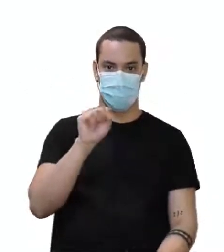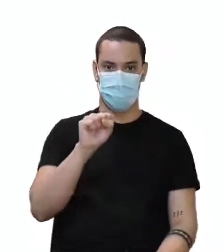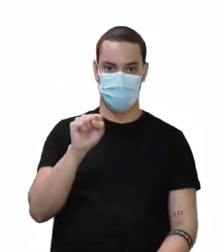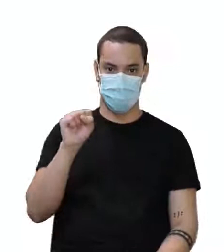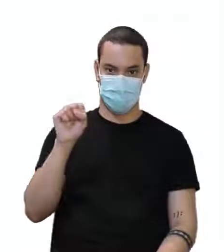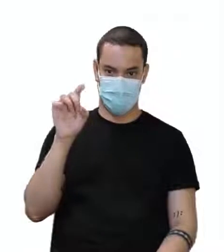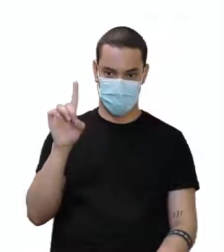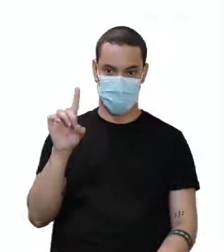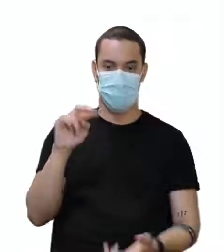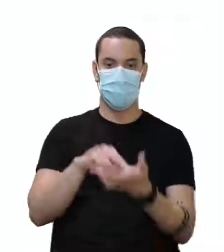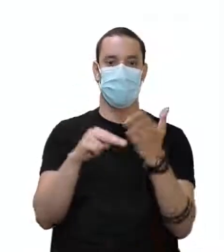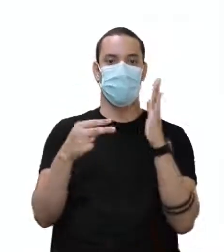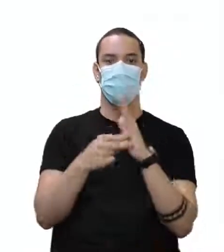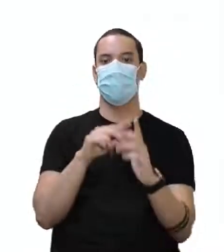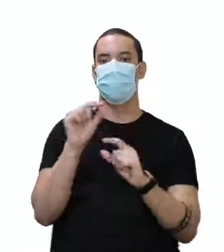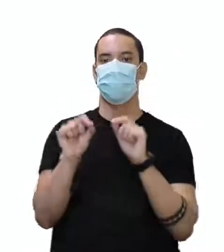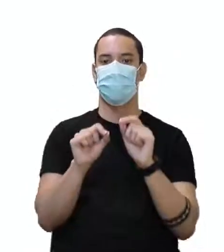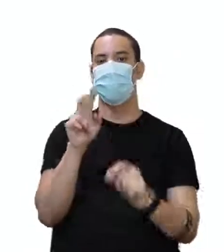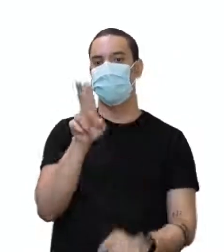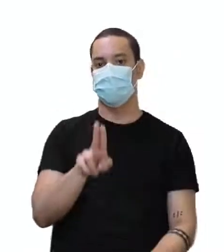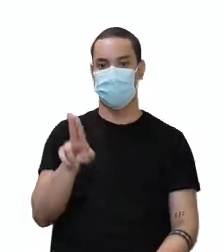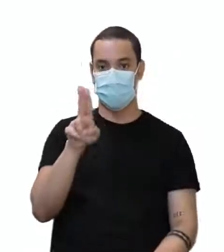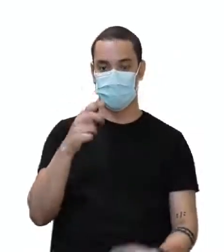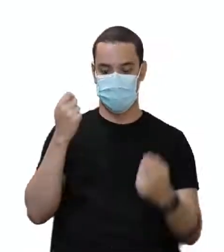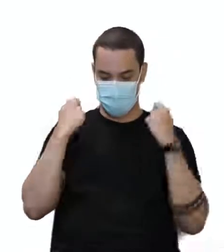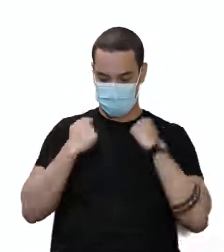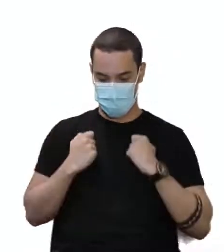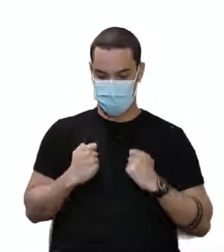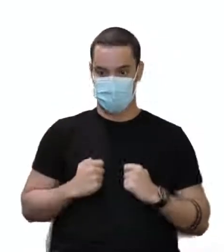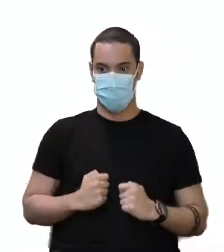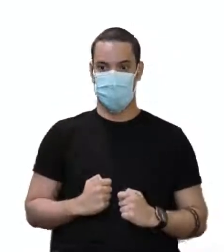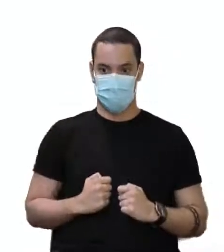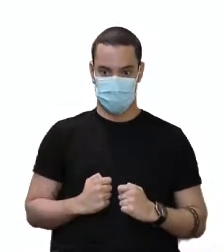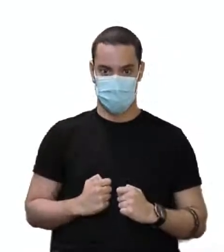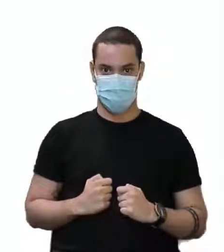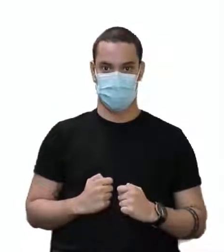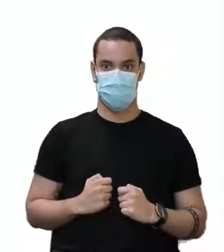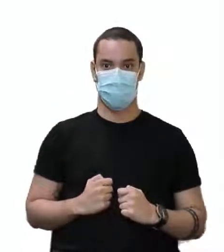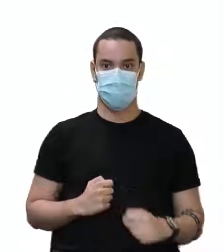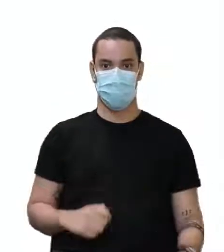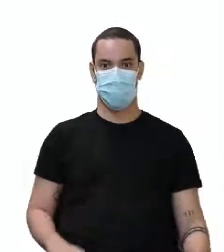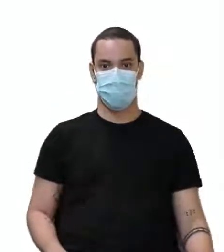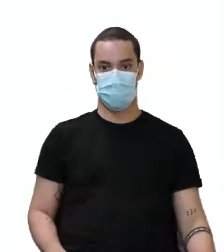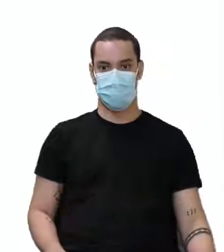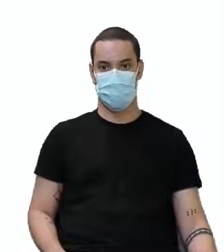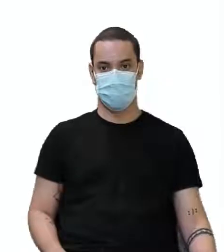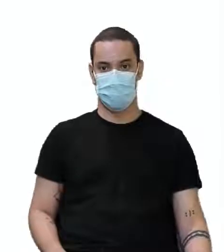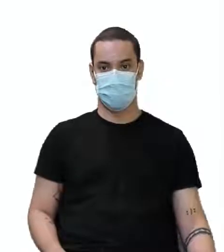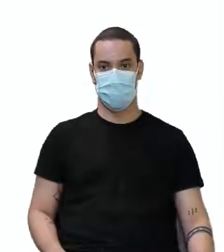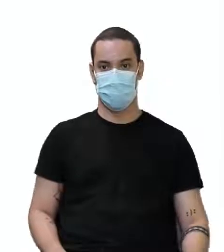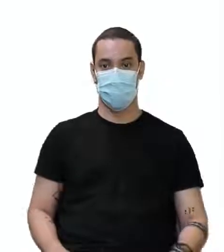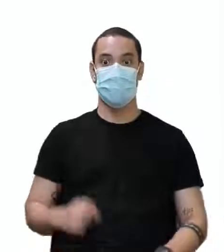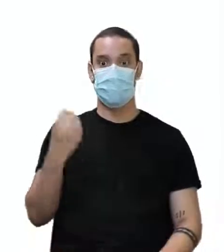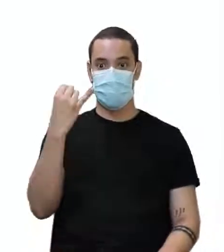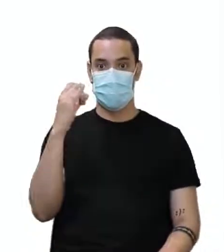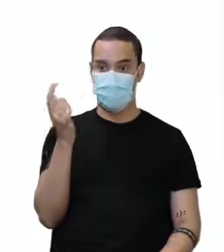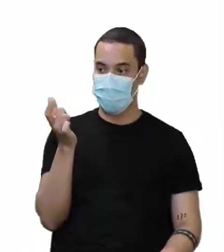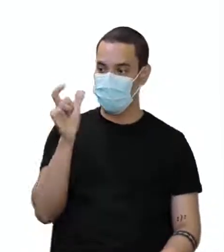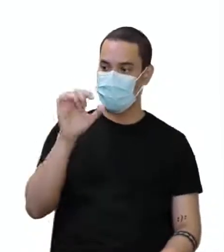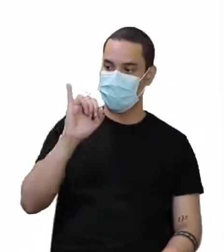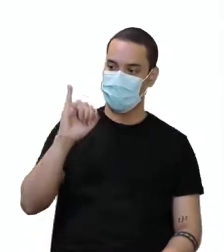Então, get dressed vai ser o quê? Se vestir. E aí, getting dressed é se vestindo.